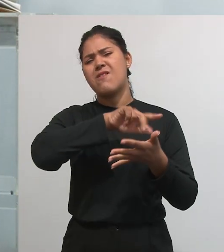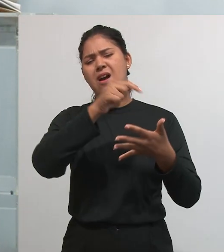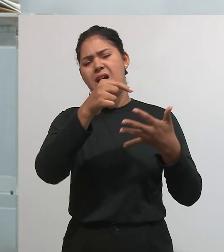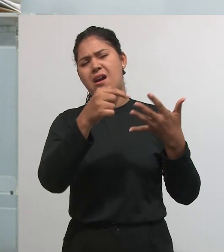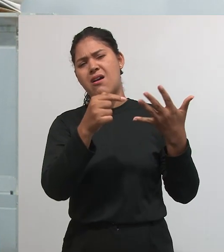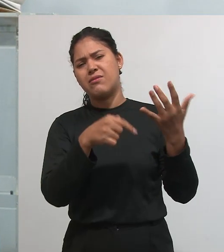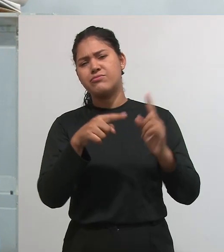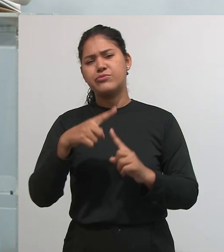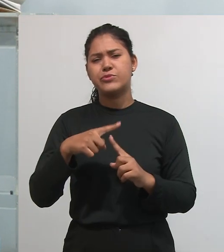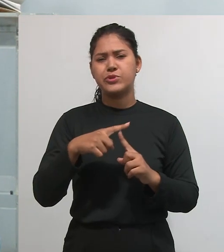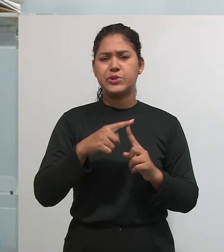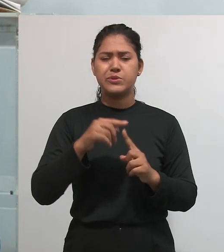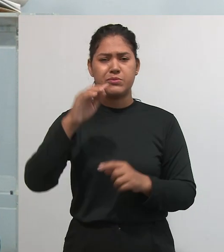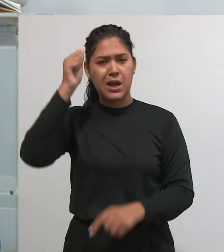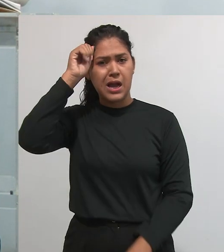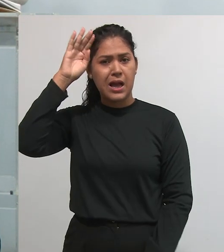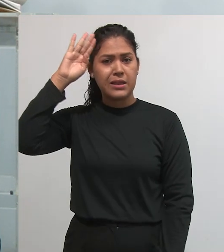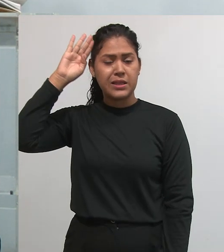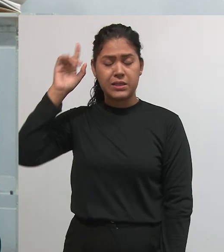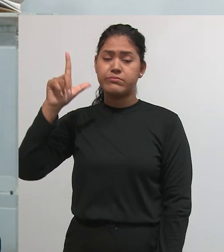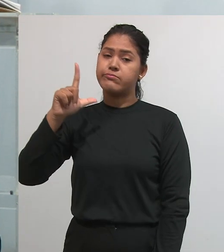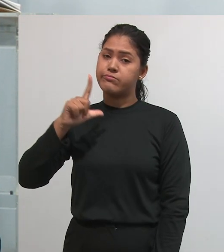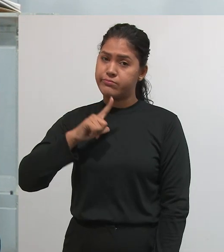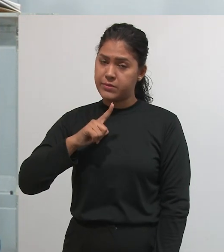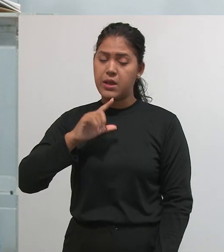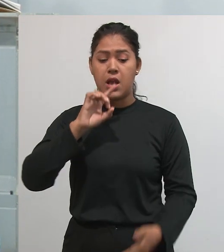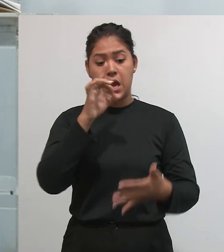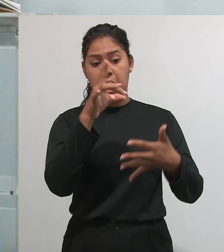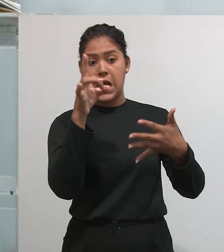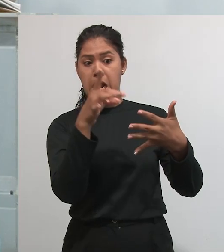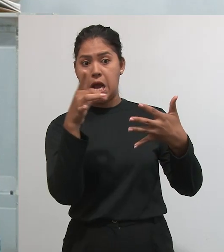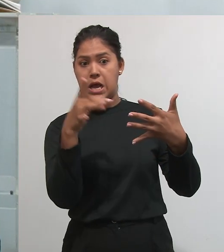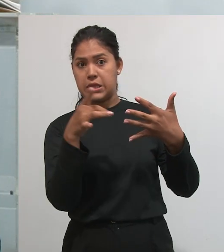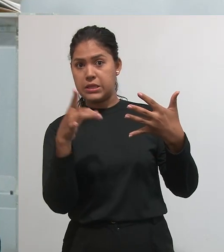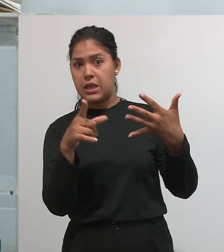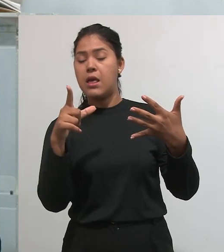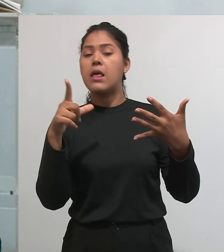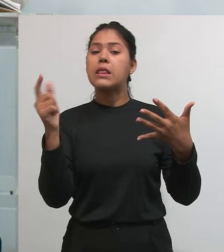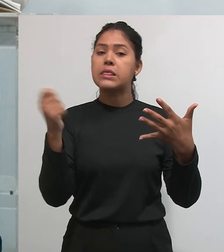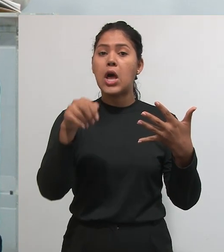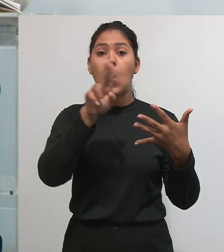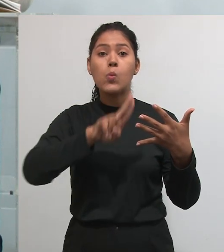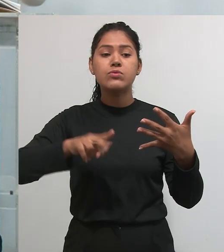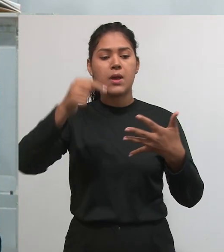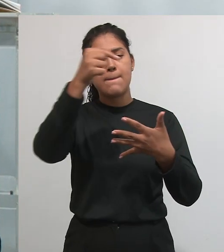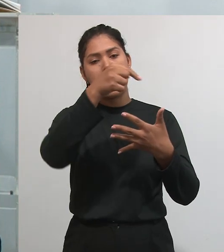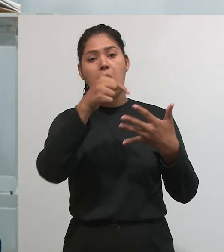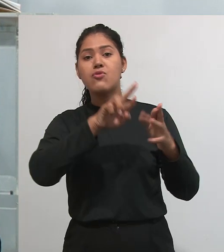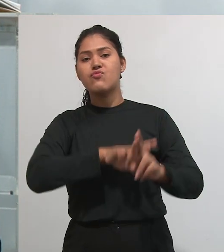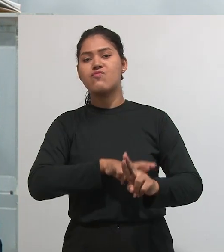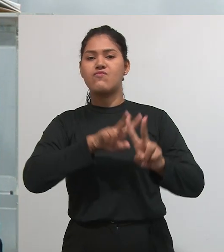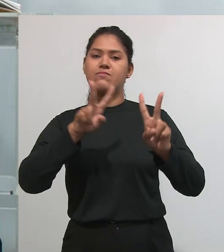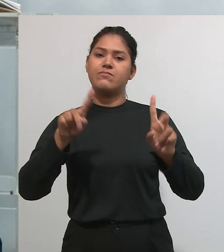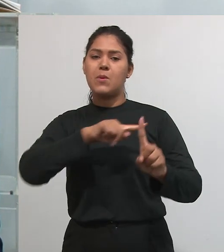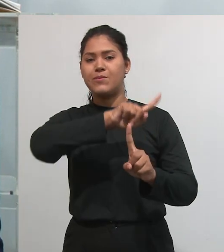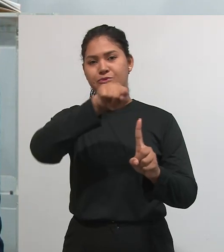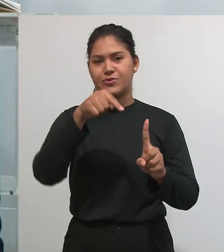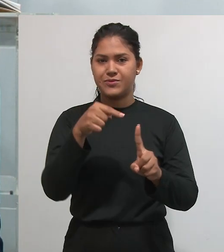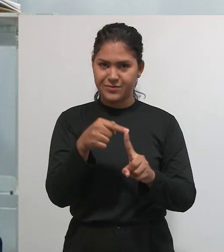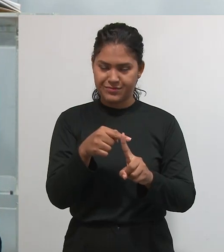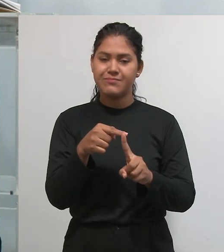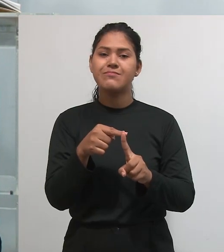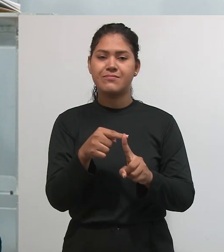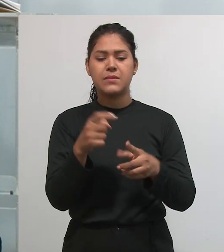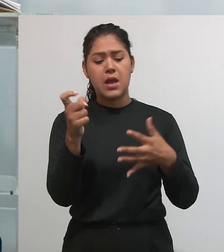trabalhos acadêmicos que nós possuímos. Então, cada um vai ser utilizado para um foco diferente. Cada